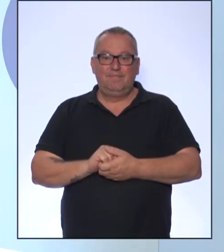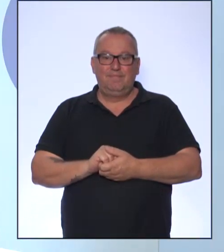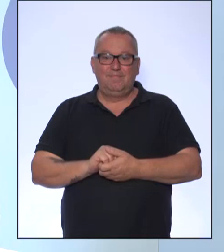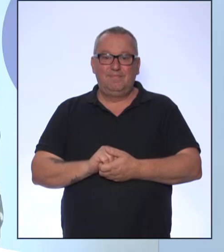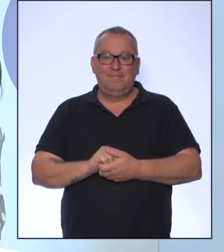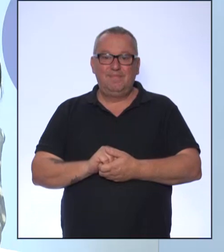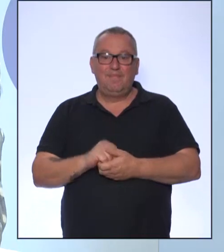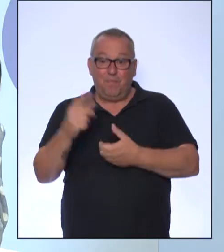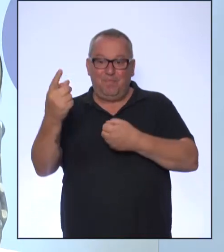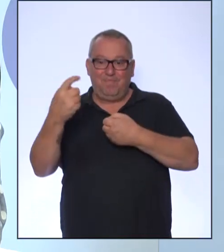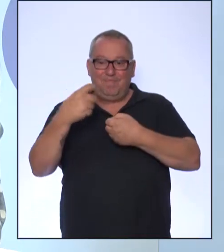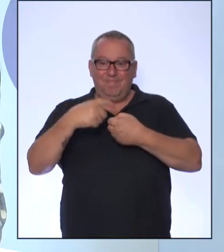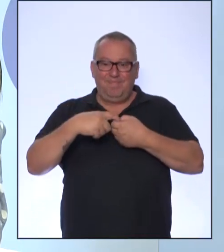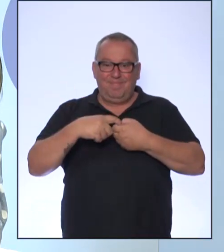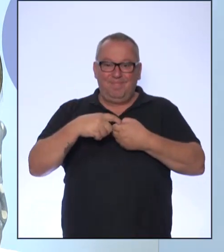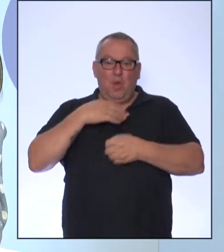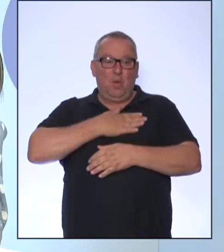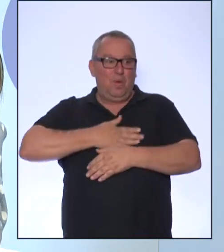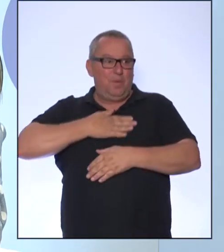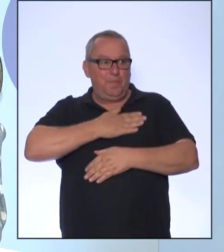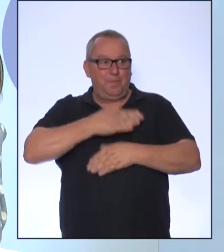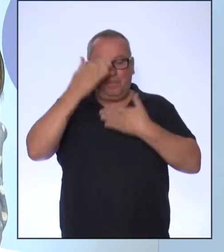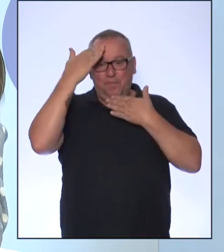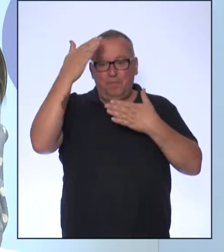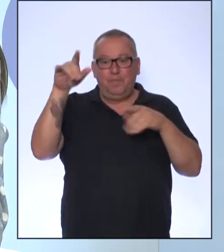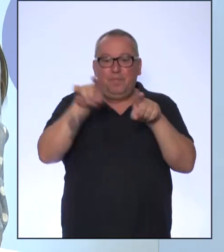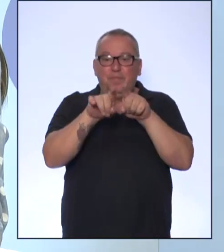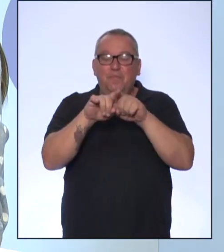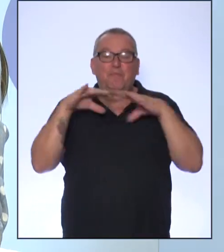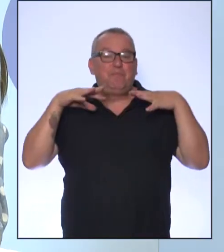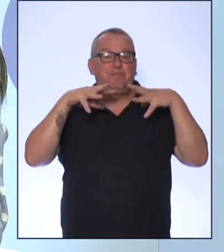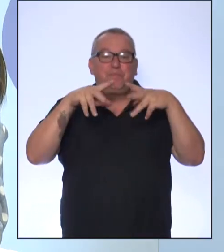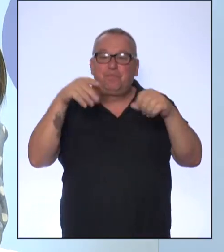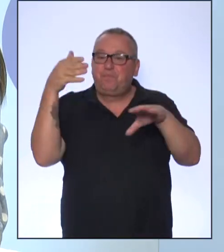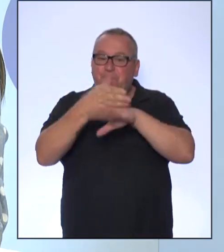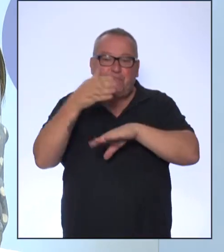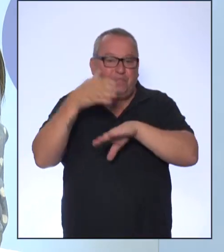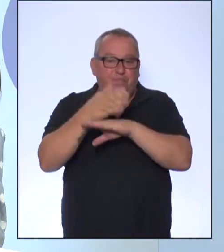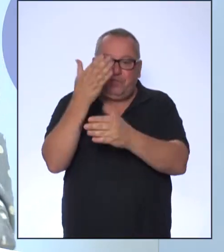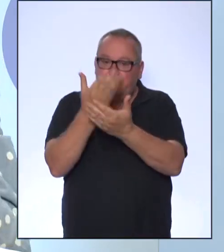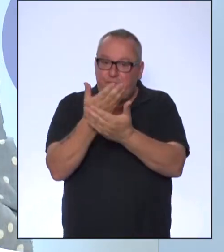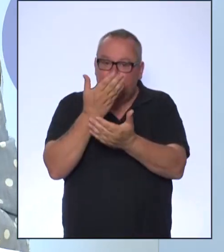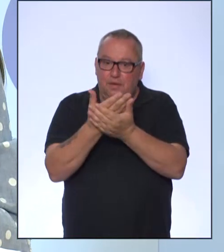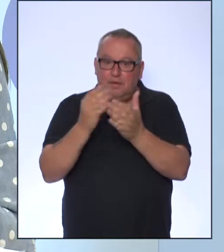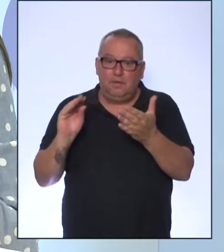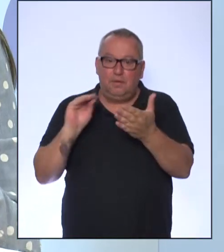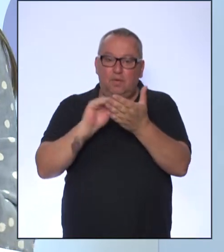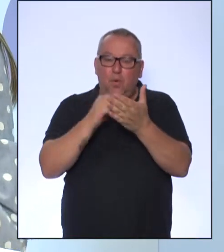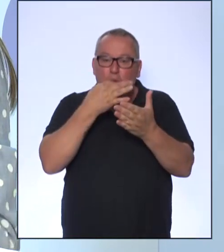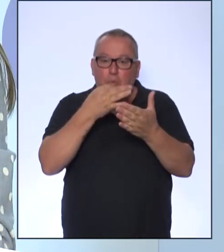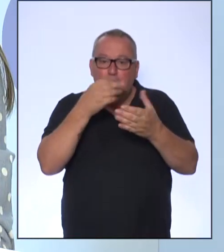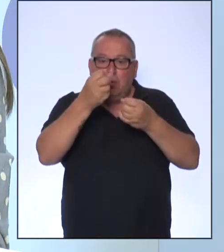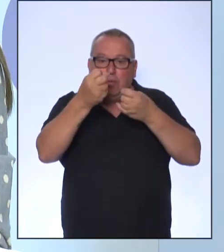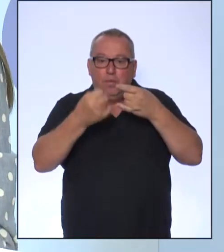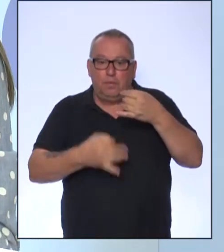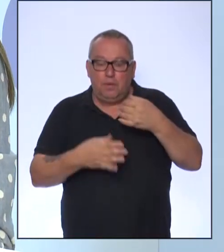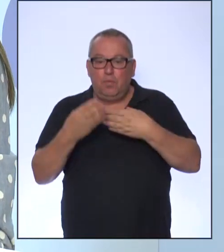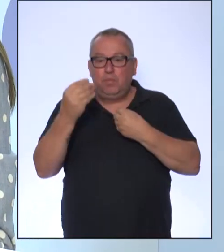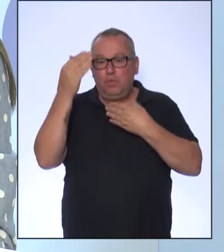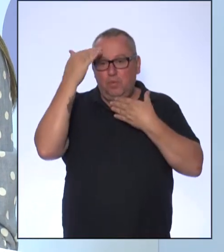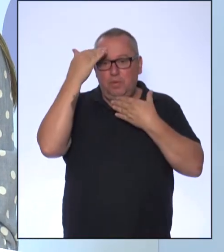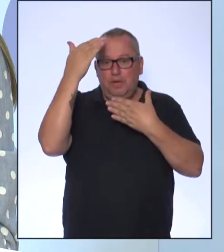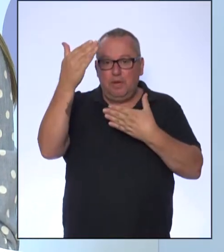Estamos de volta. Gostaria de agradecer a todos que participaram da aula, colocaram suas contribuições. O nosso muito